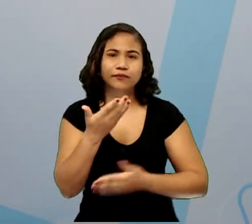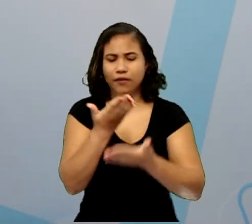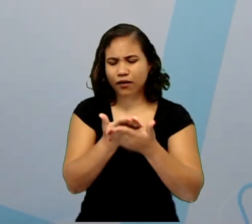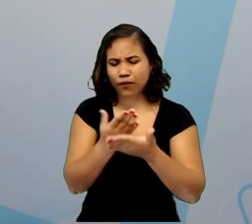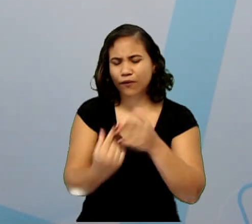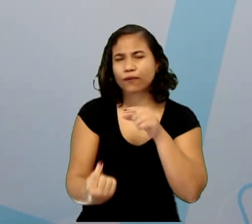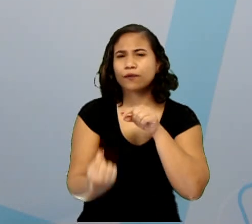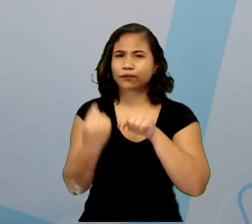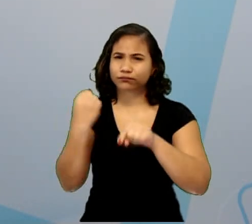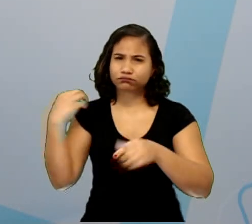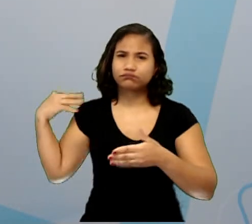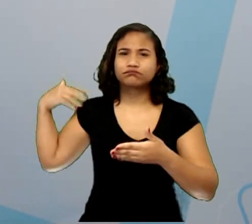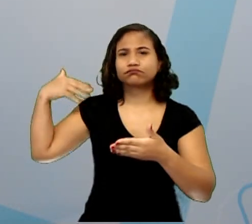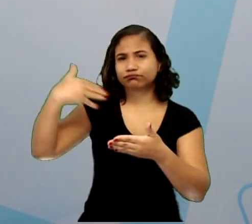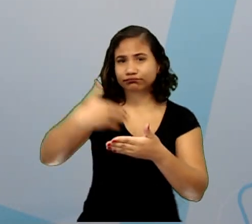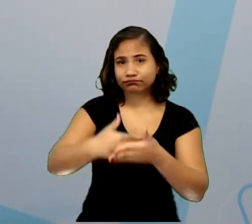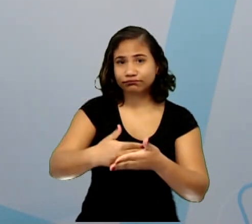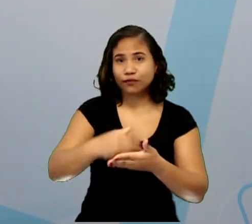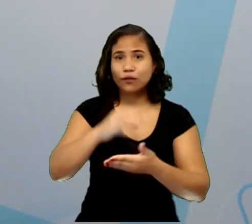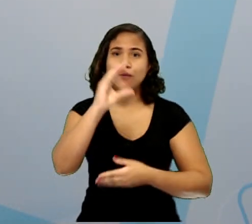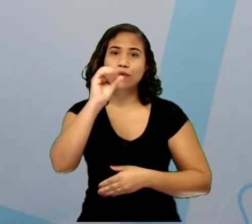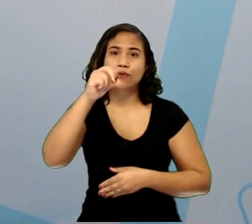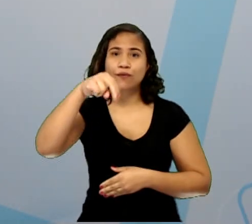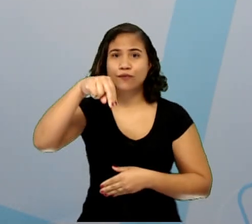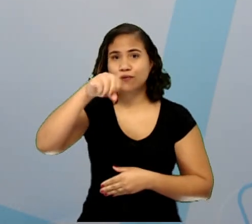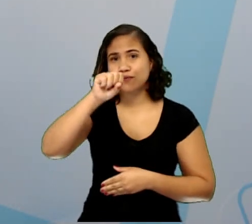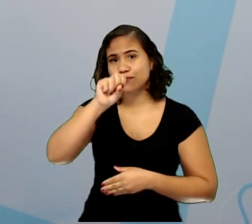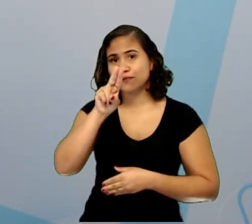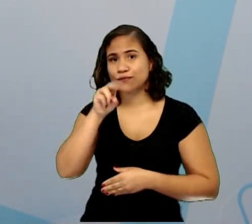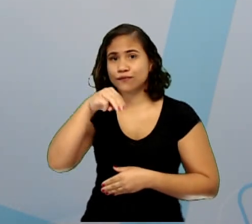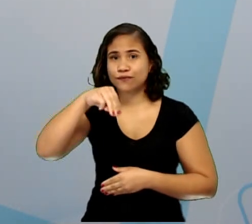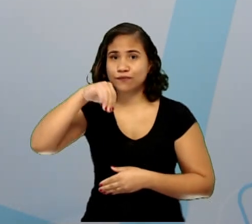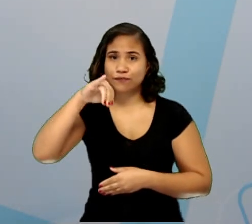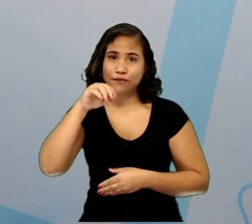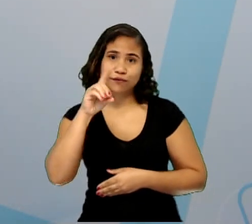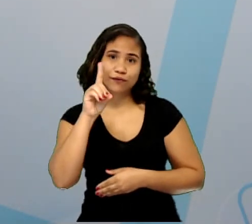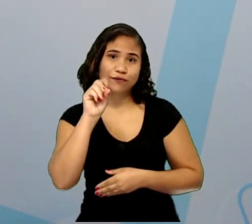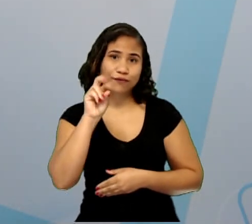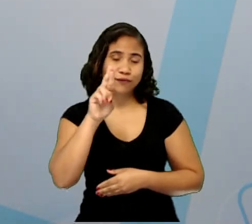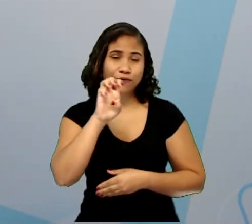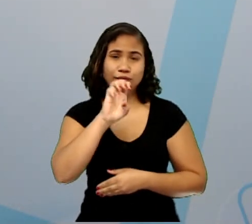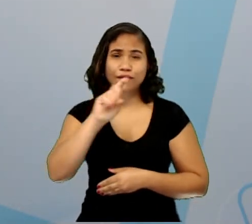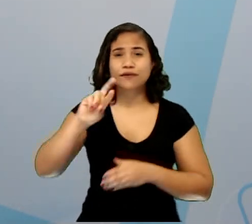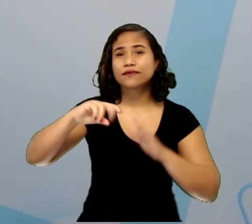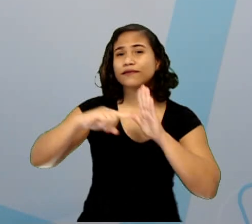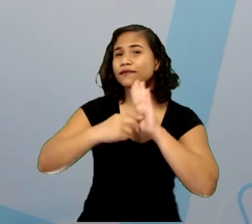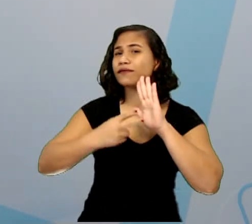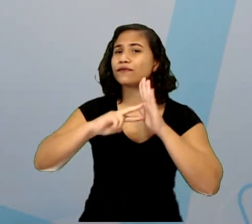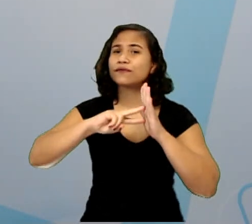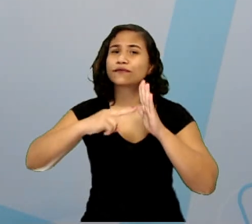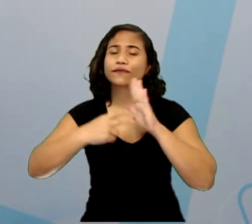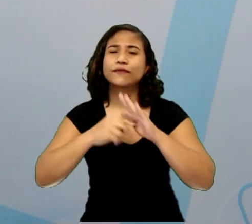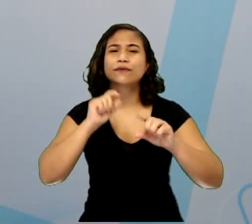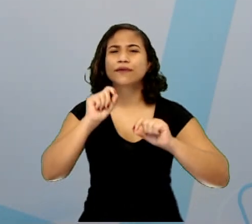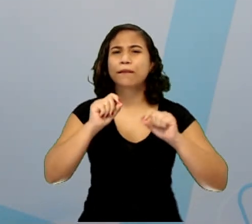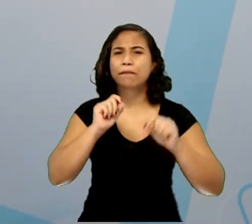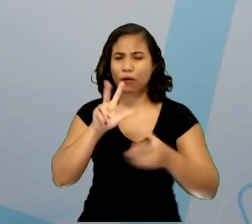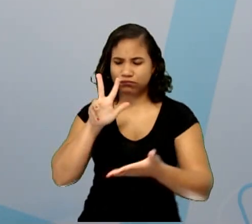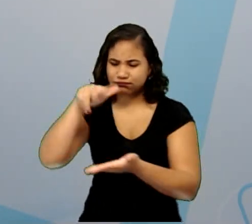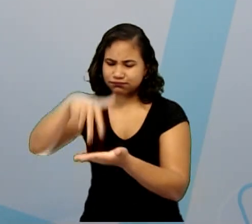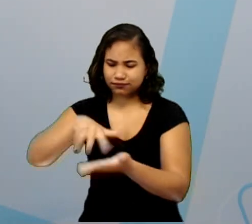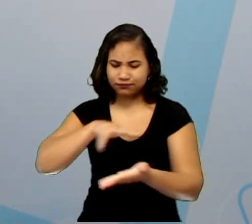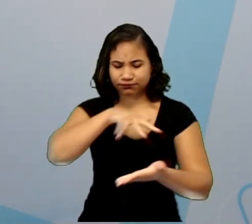anteriores, os consumidores em relação aos seus níveis tróficos podem ocupar certas posições